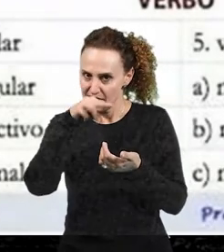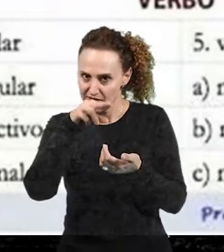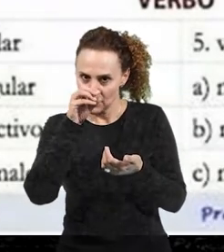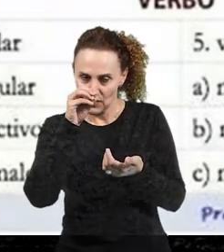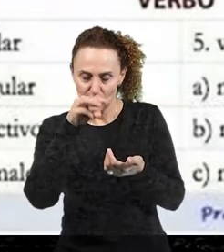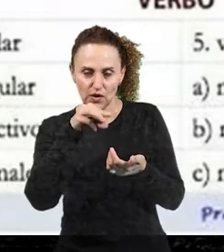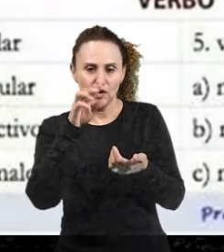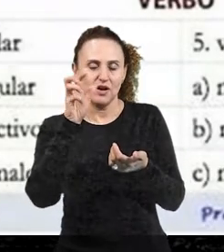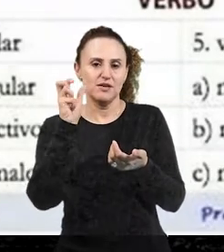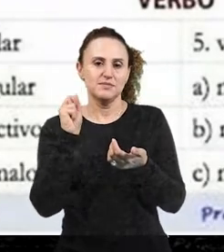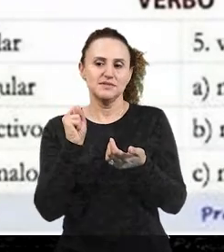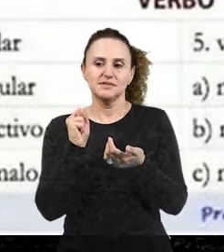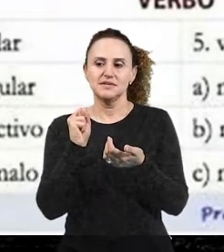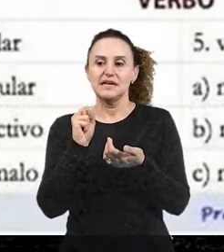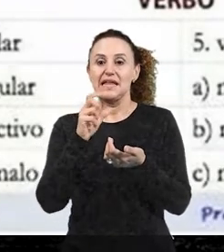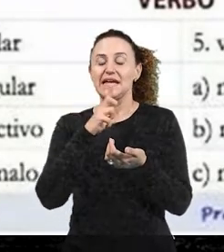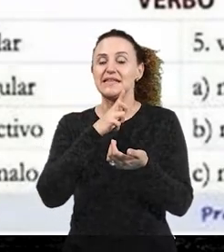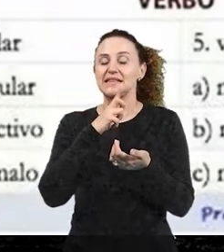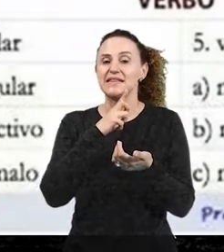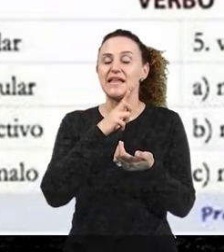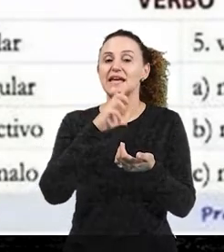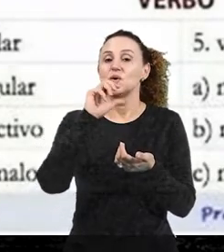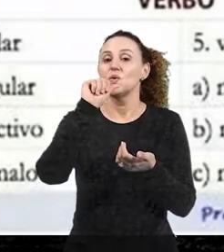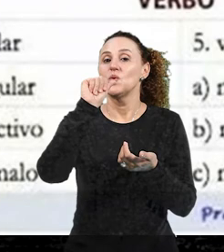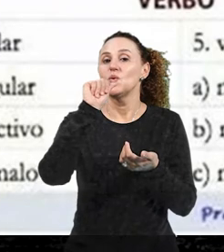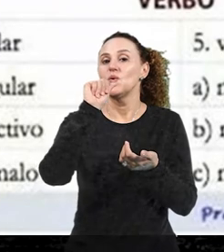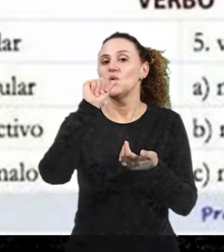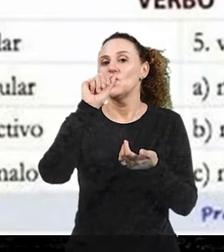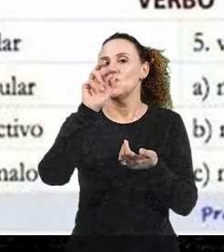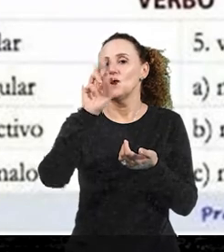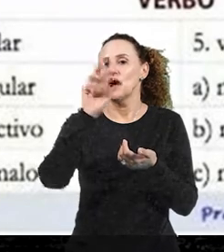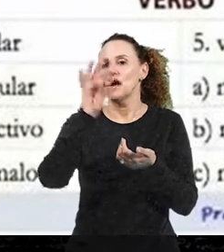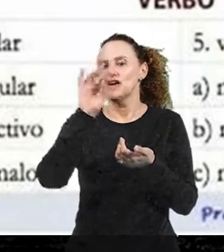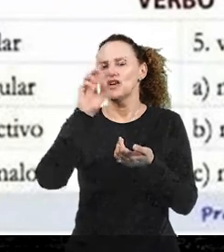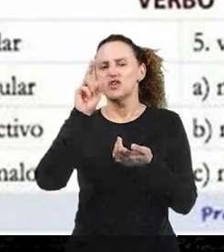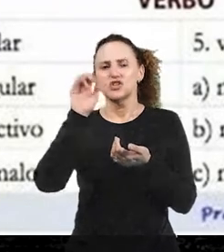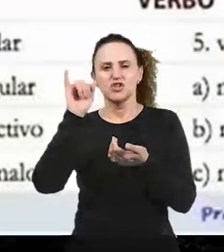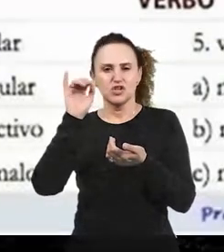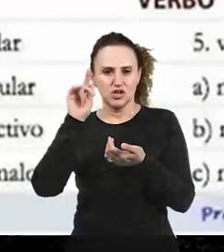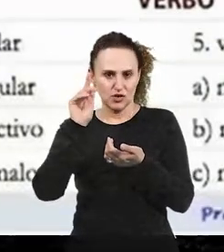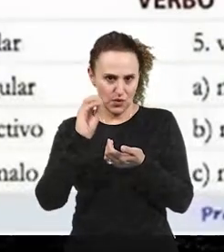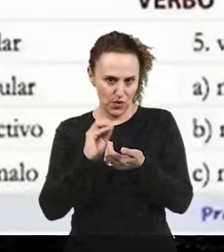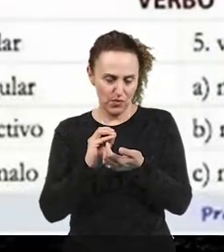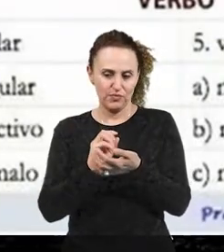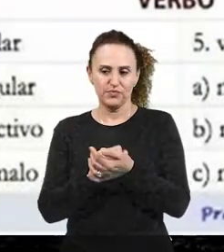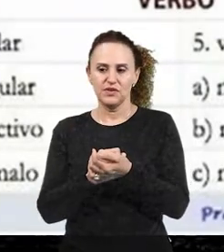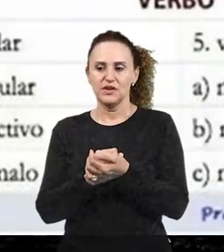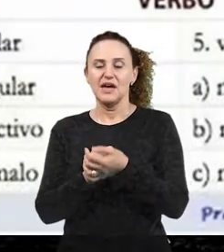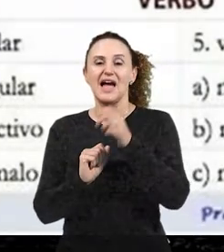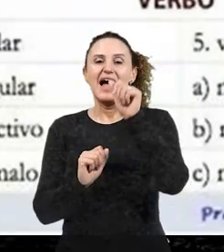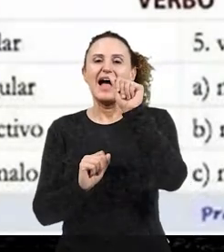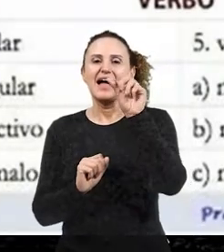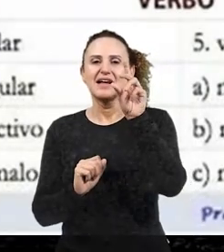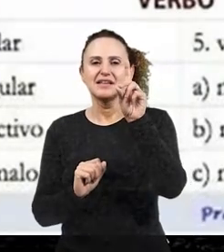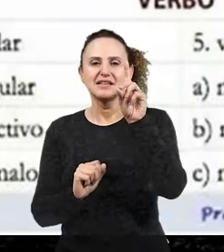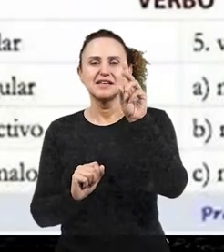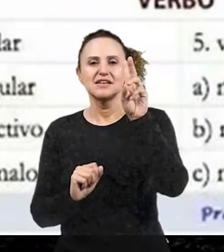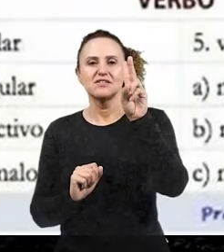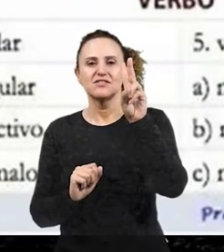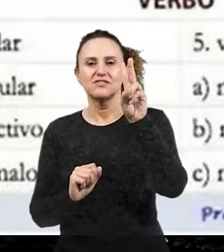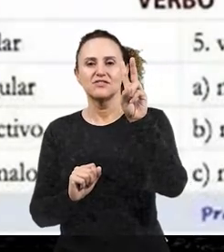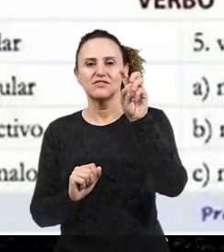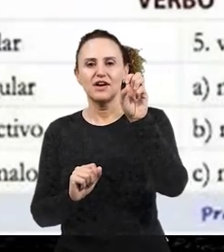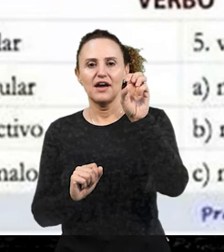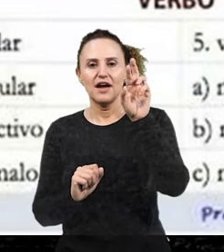E aí, tem um artigo, dê uma olhada, ó, numeral, advérbio, aí aqui, os advérbios são classificados